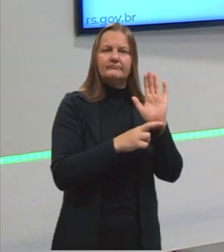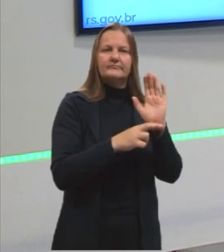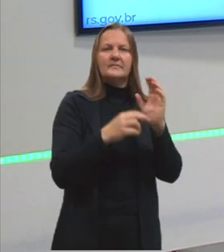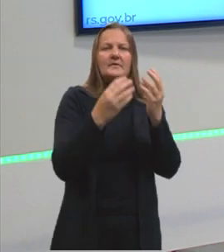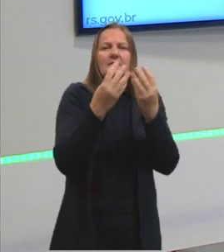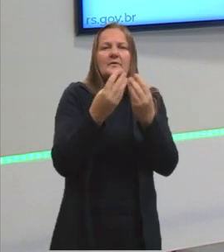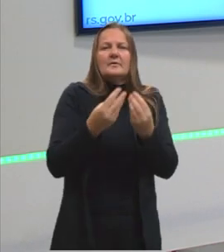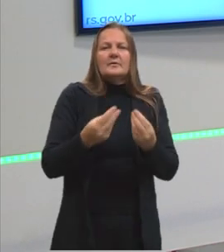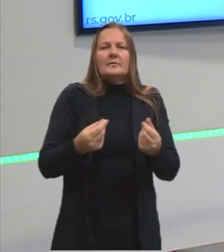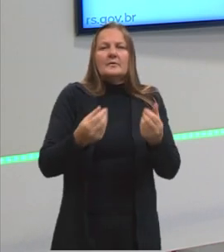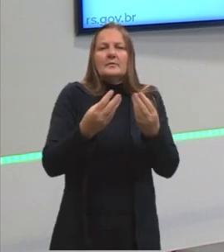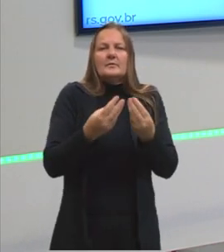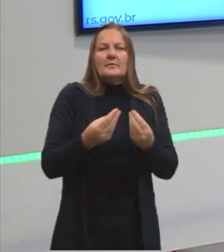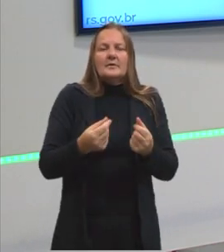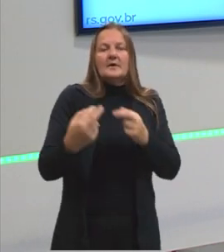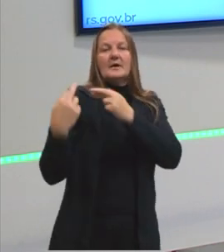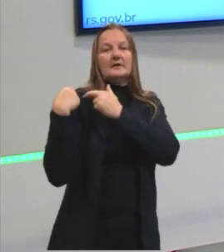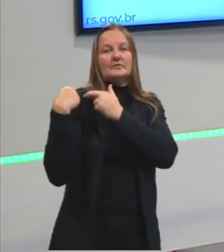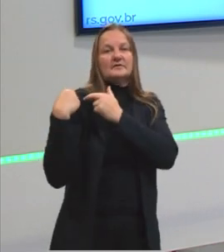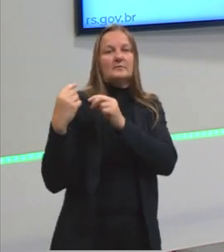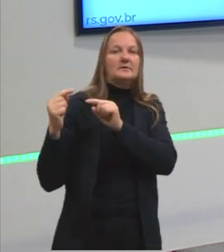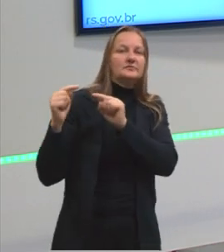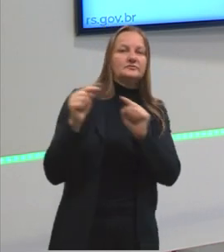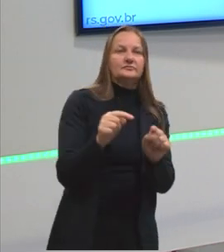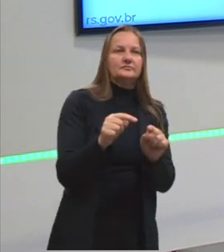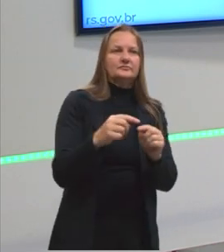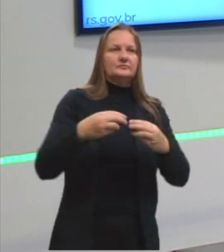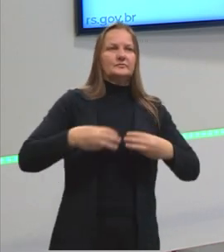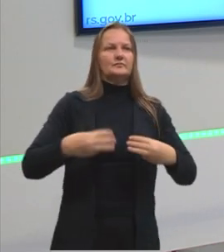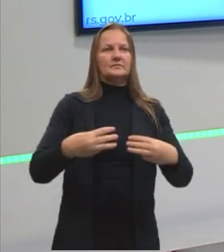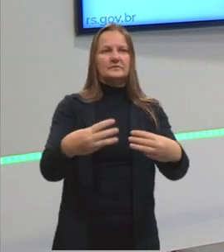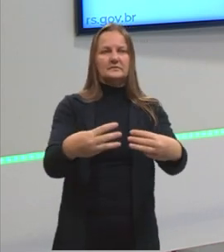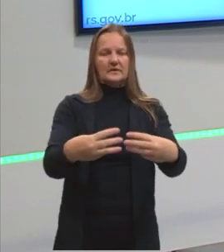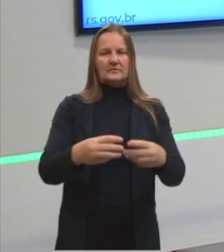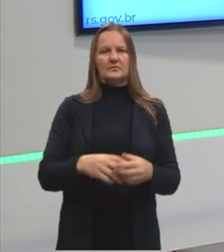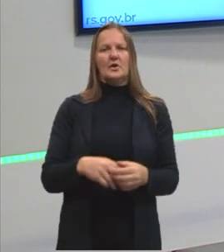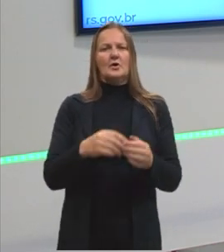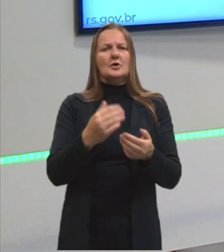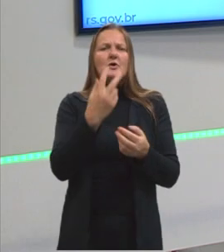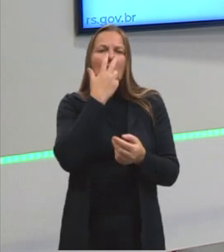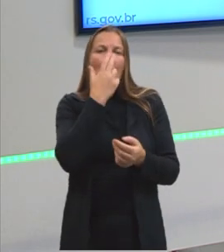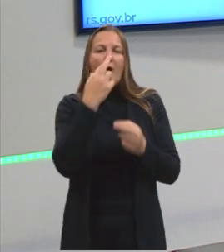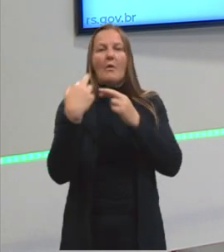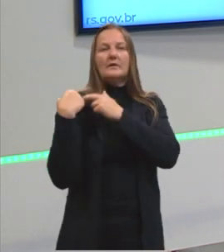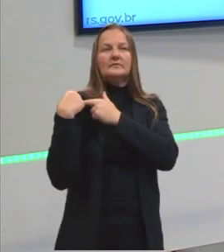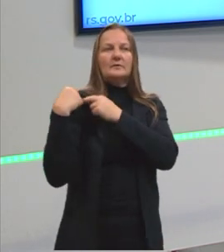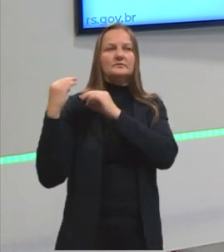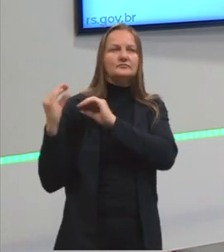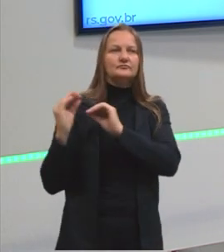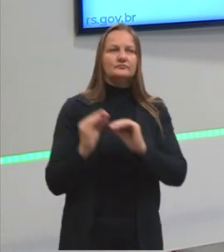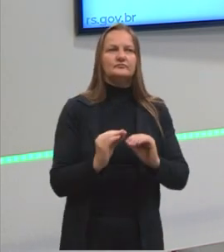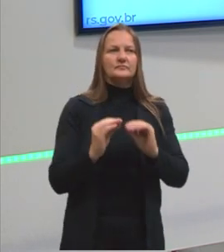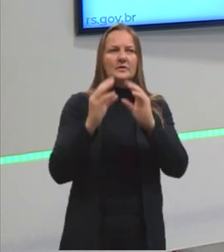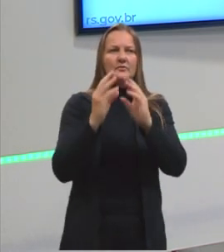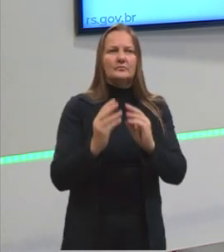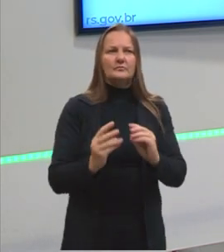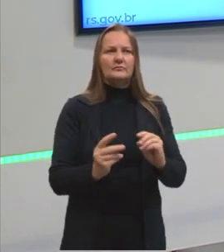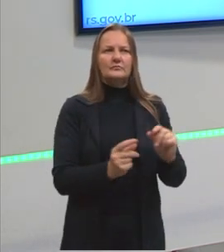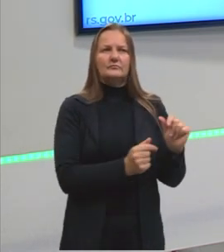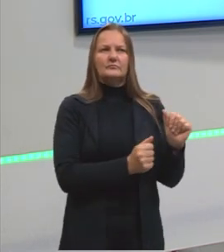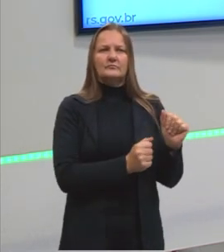diminui muito mais esse peso argumentativo. Parece que tira a responsabilidade daquele